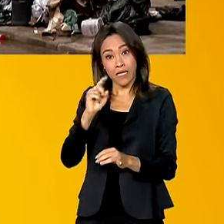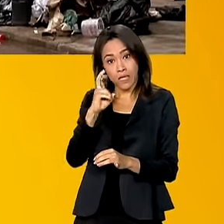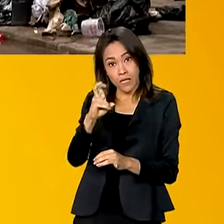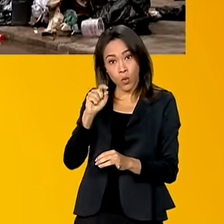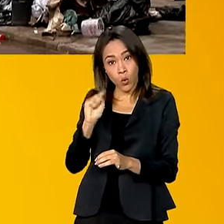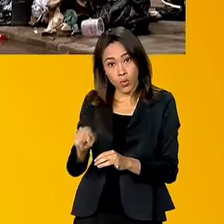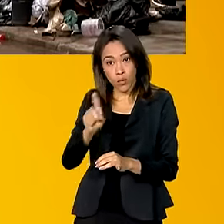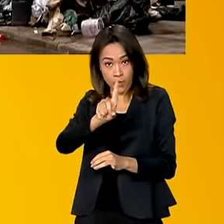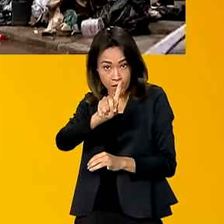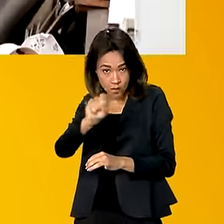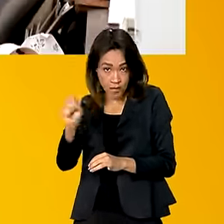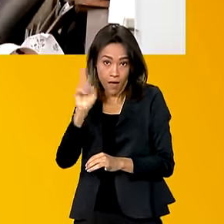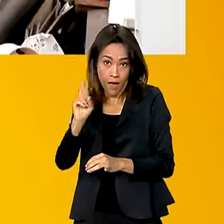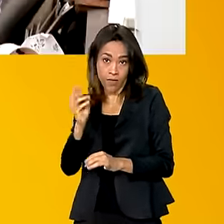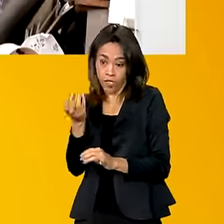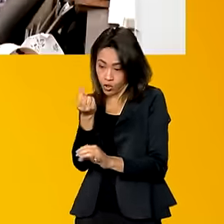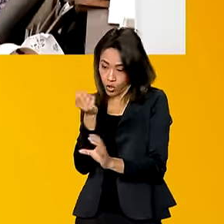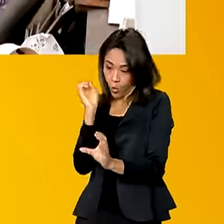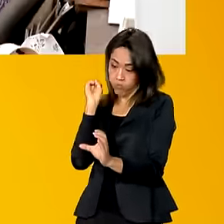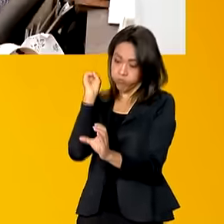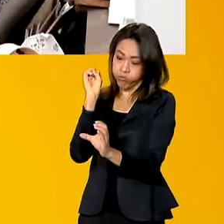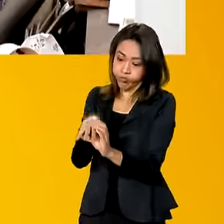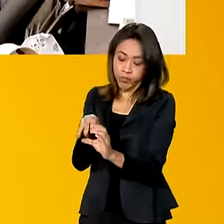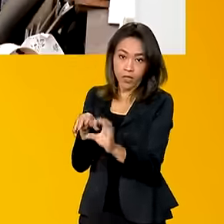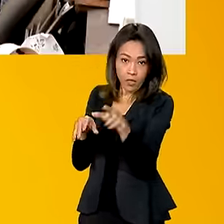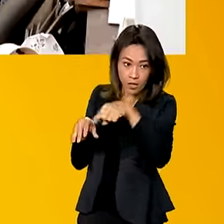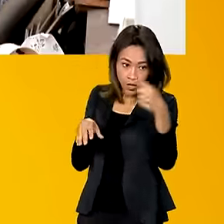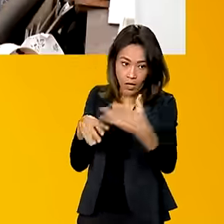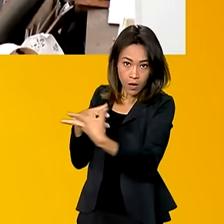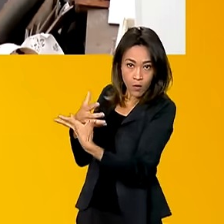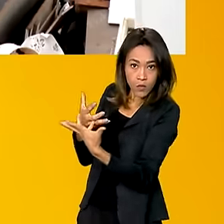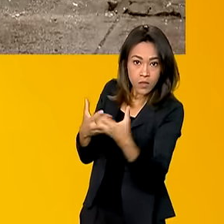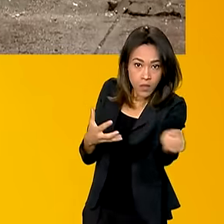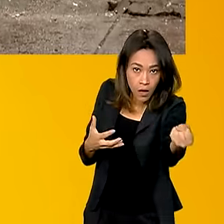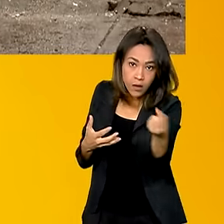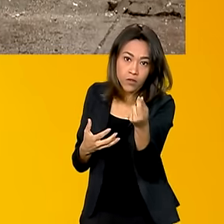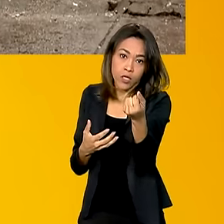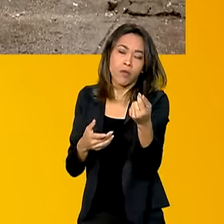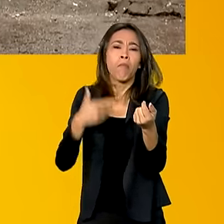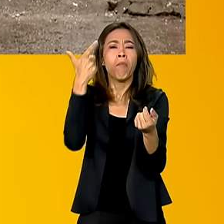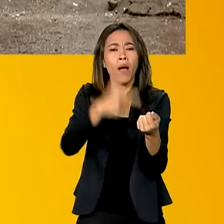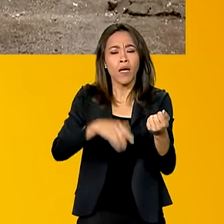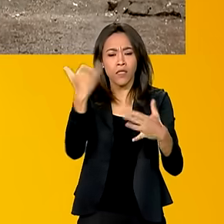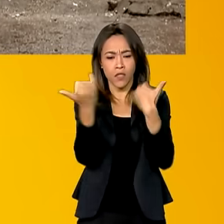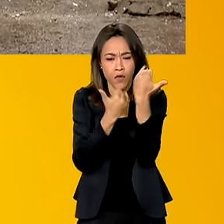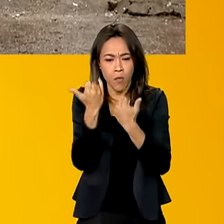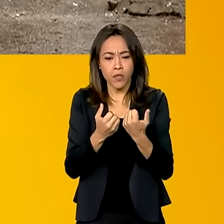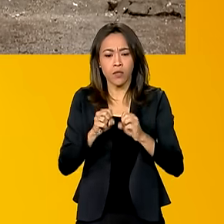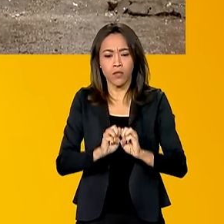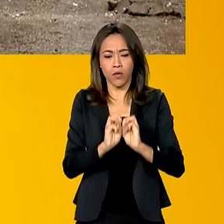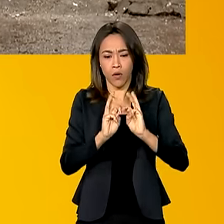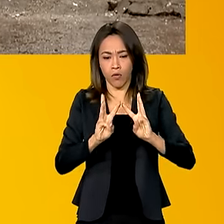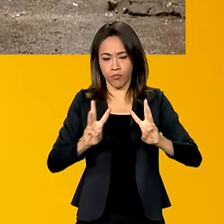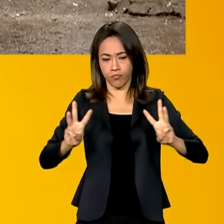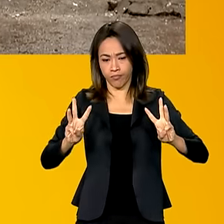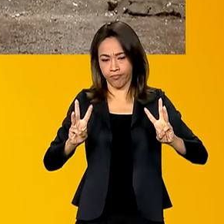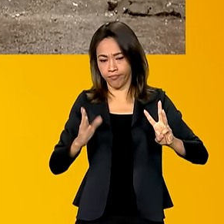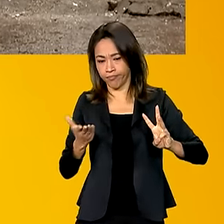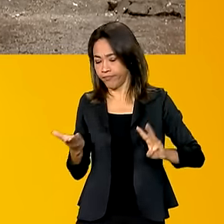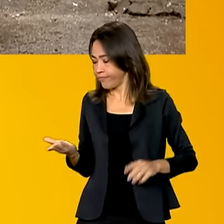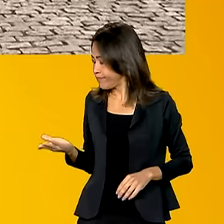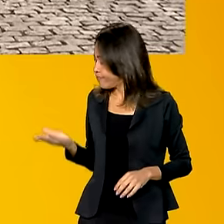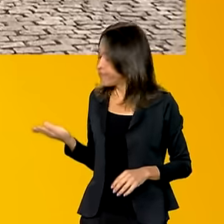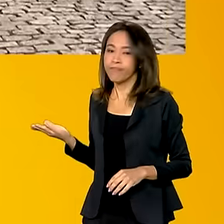sejam depositados. E mais informações, é só acessar o site gov.br barra